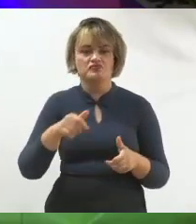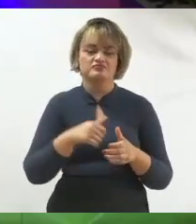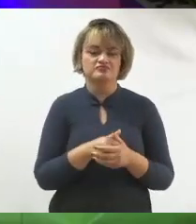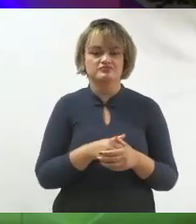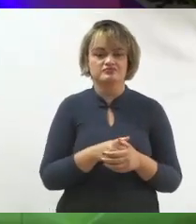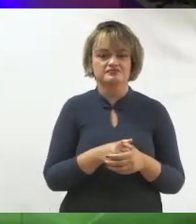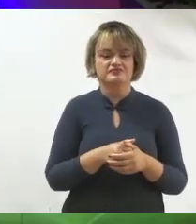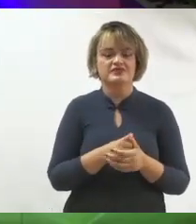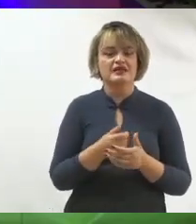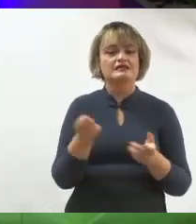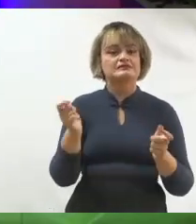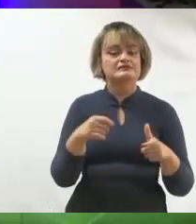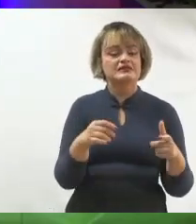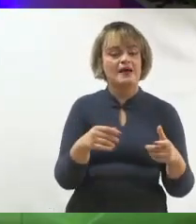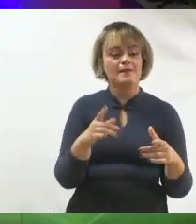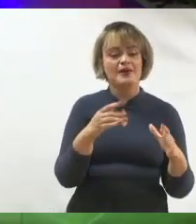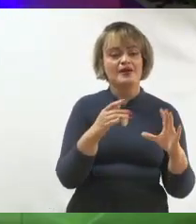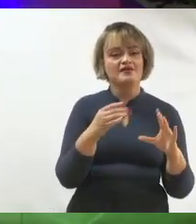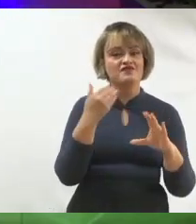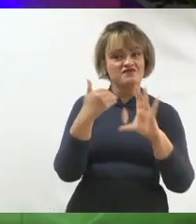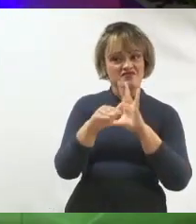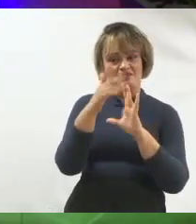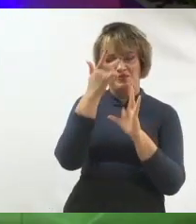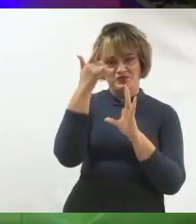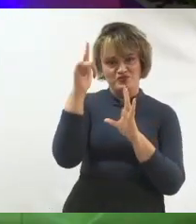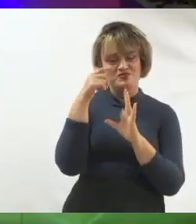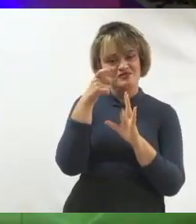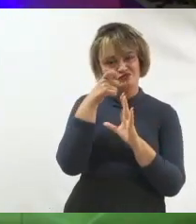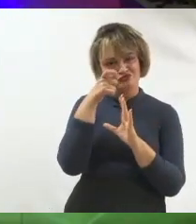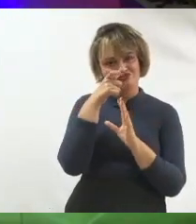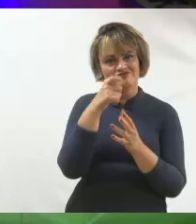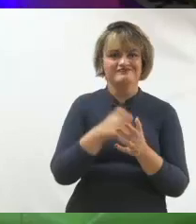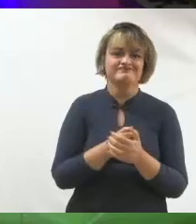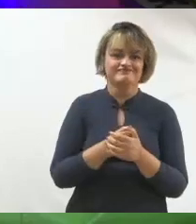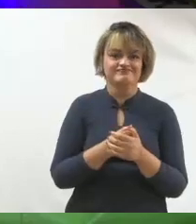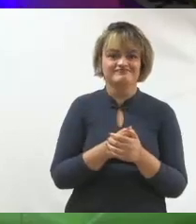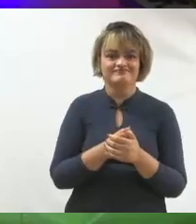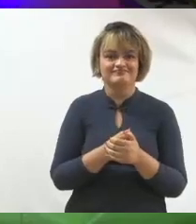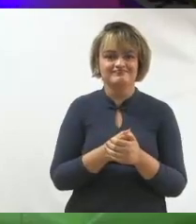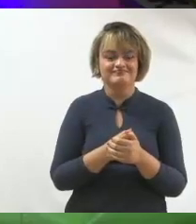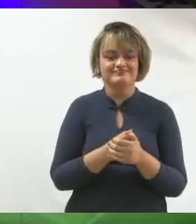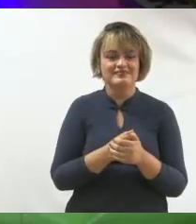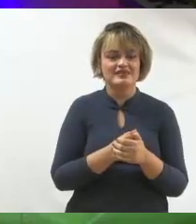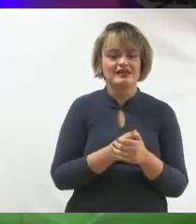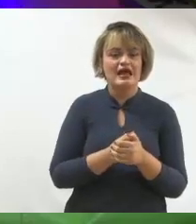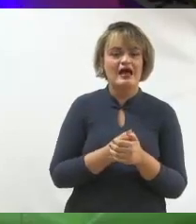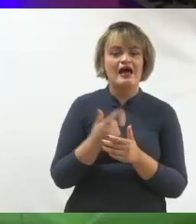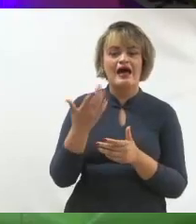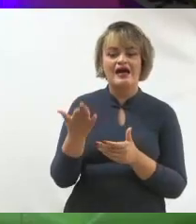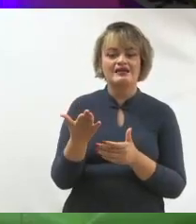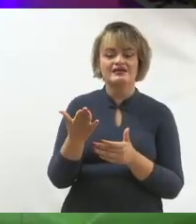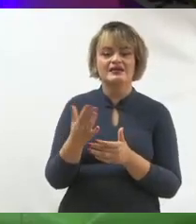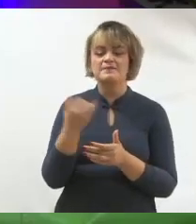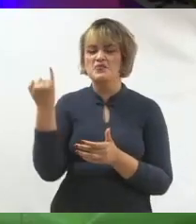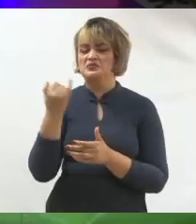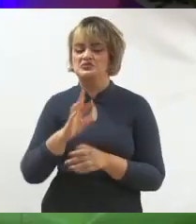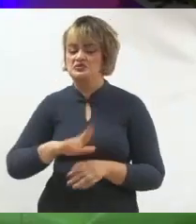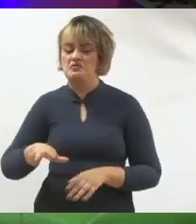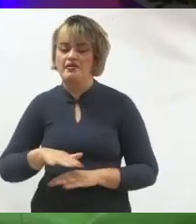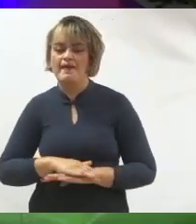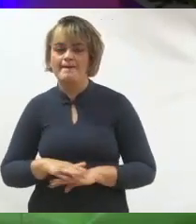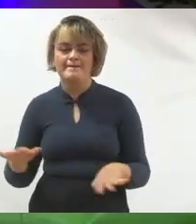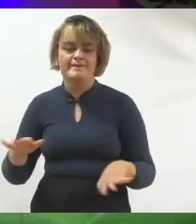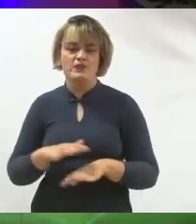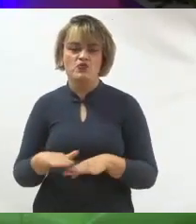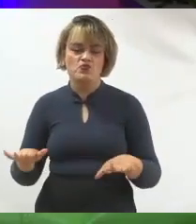você consegue compartilhar com alguém aquilo que você assistiu. Então, não é que deixou de ser importante ou